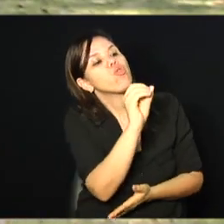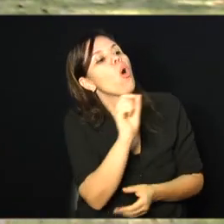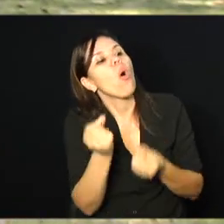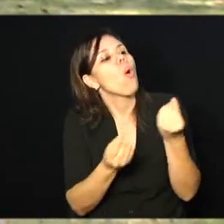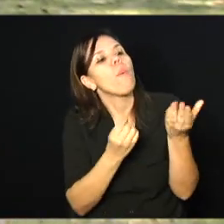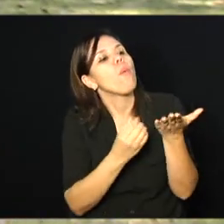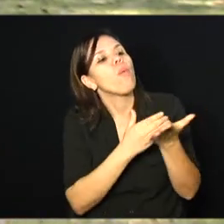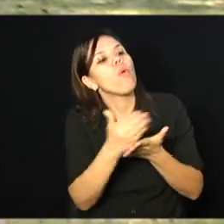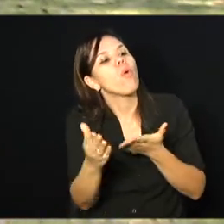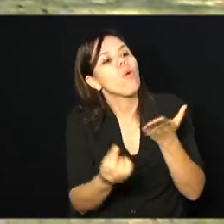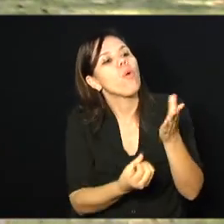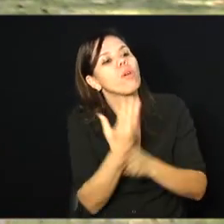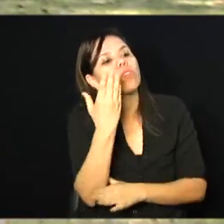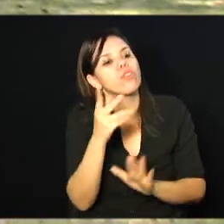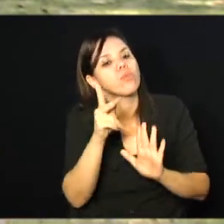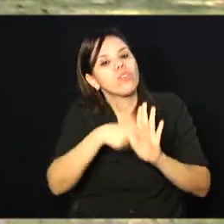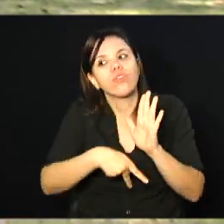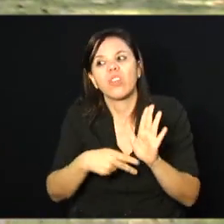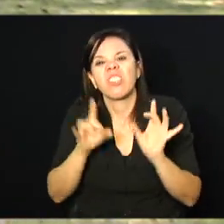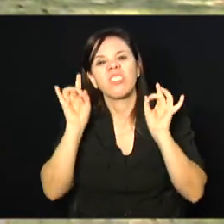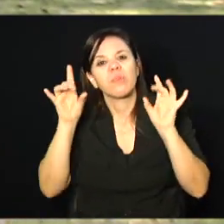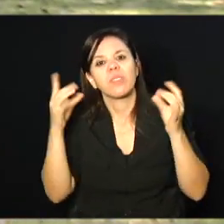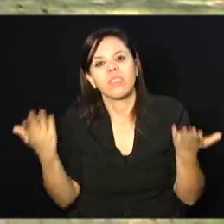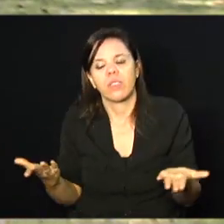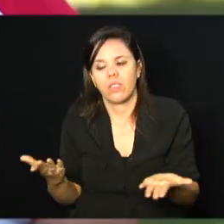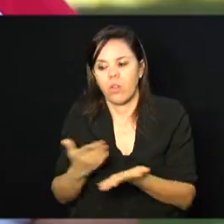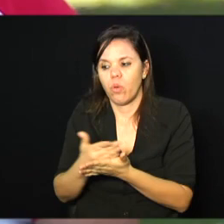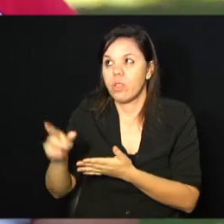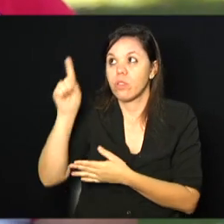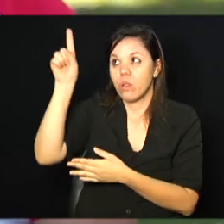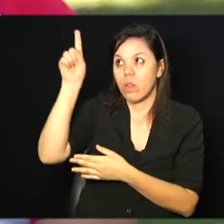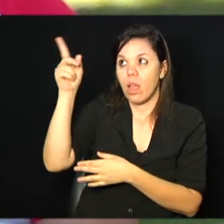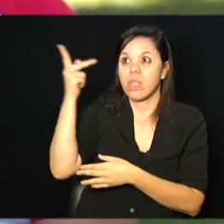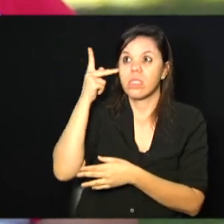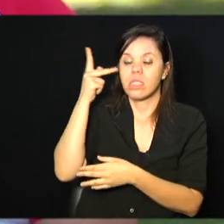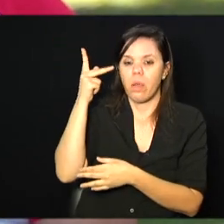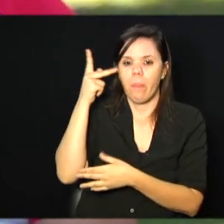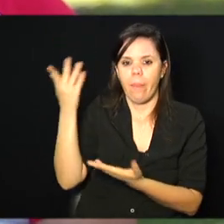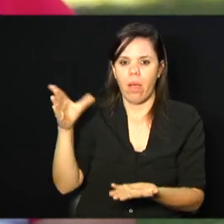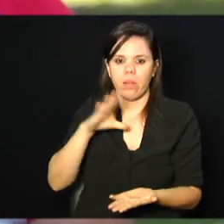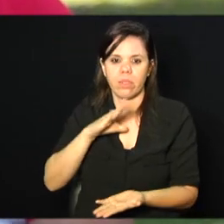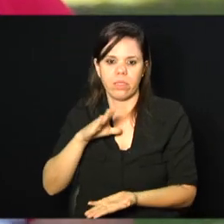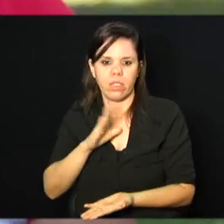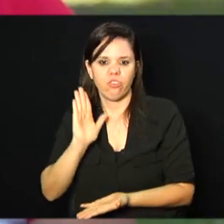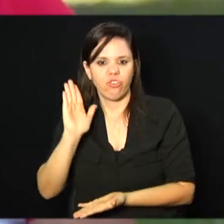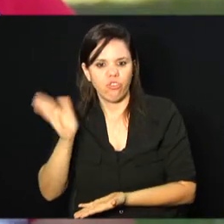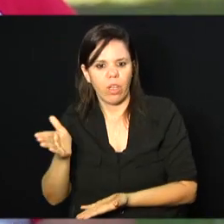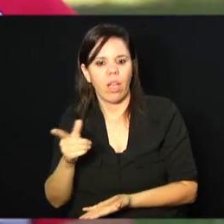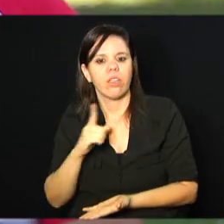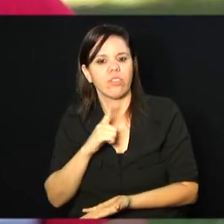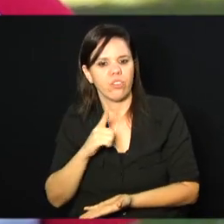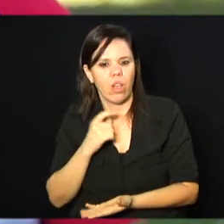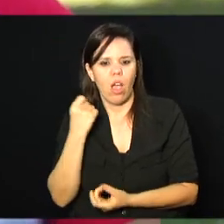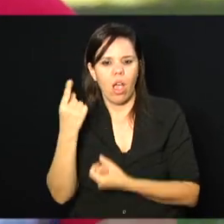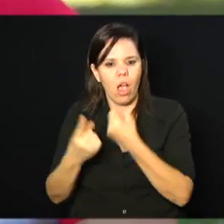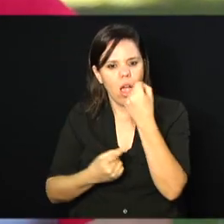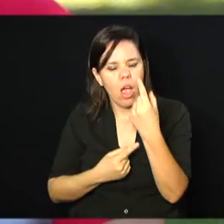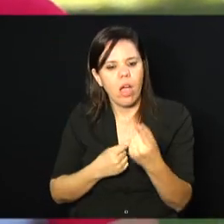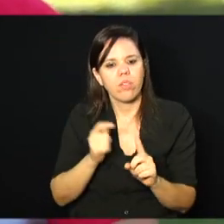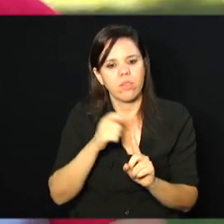grandioso? Bom, o projeto começou em São Paulo. Eles já faziam alguns meses antes. Já faziam